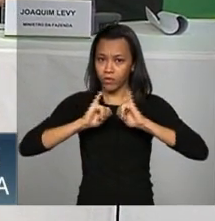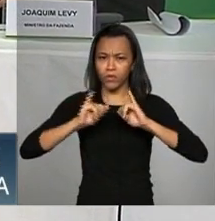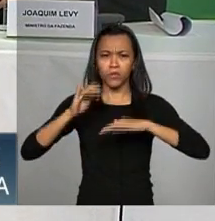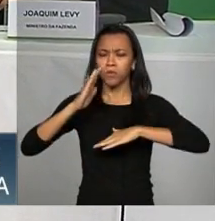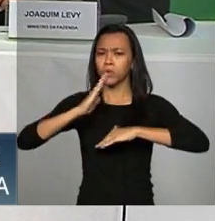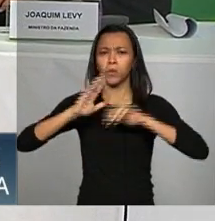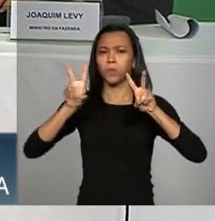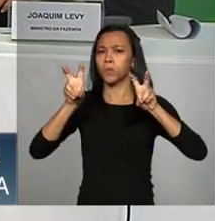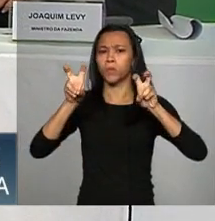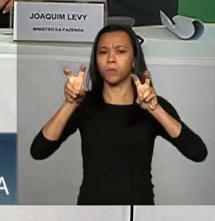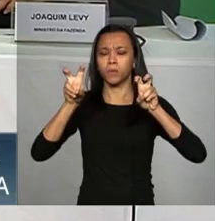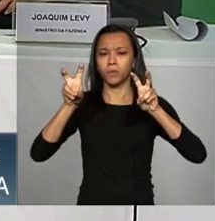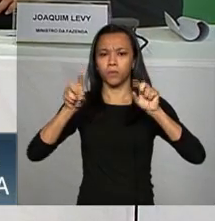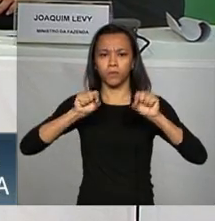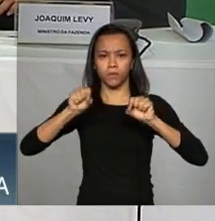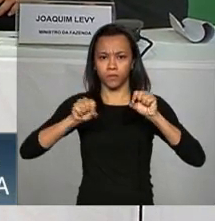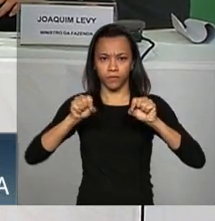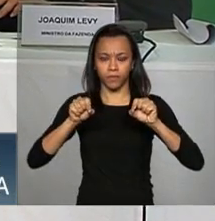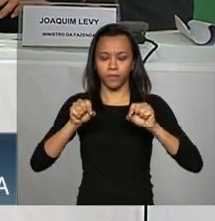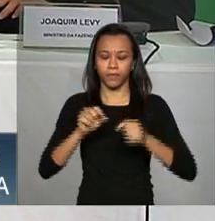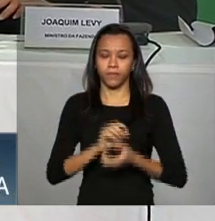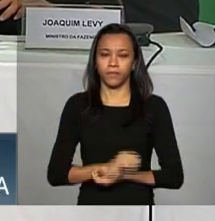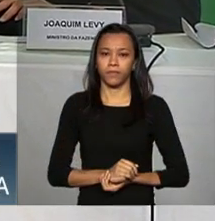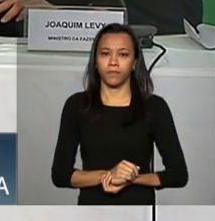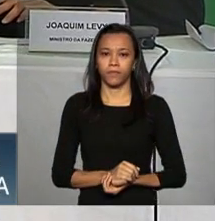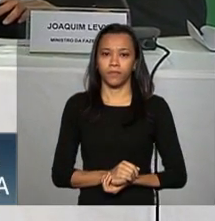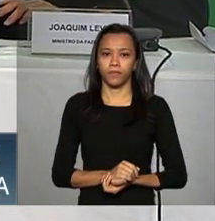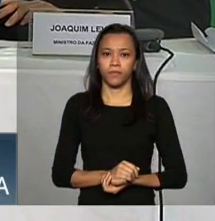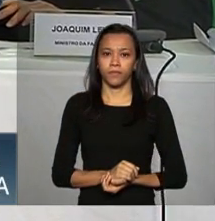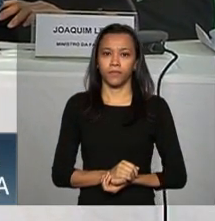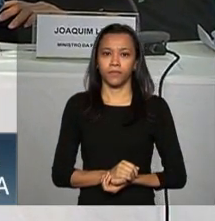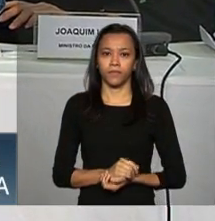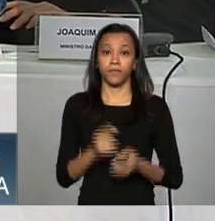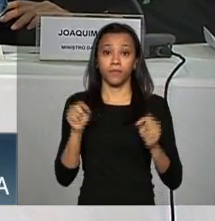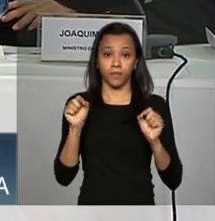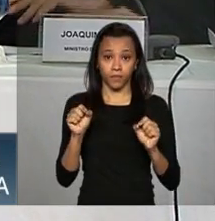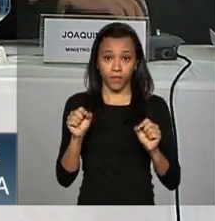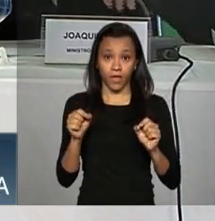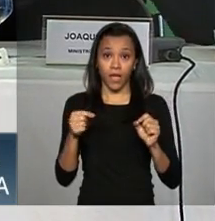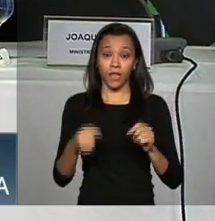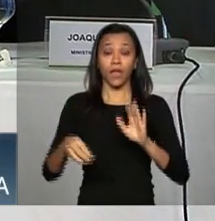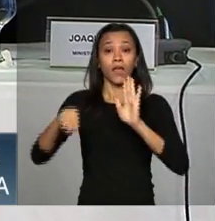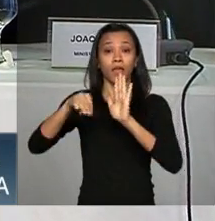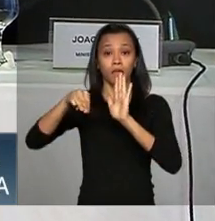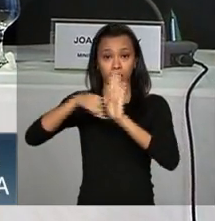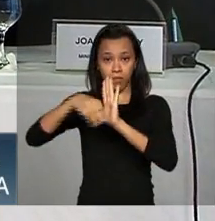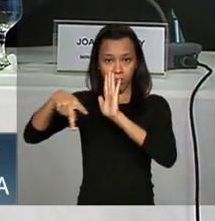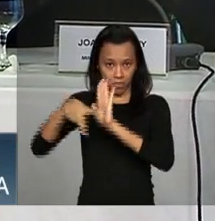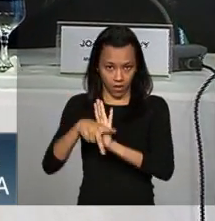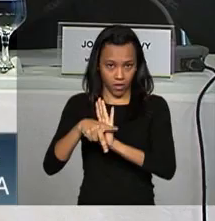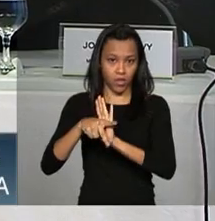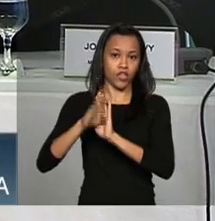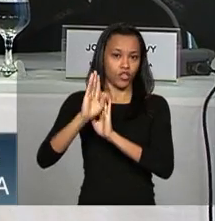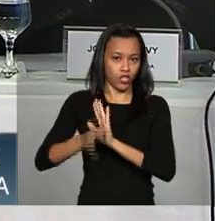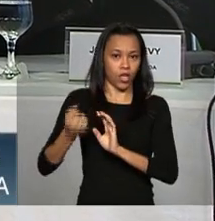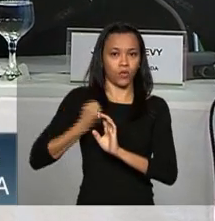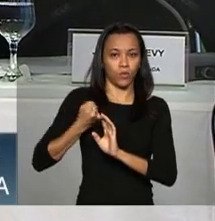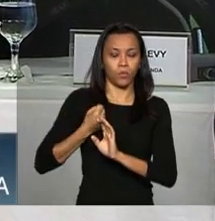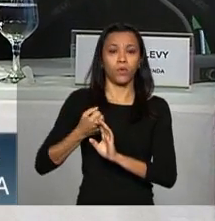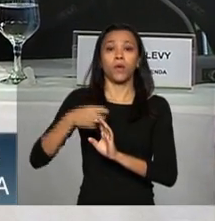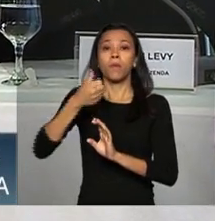a edição da MP que já tem número, a